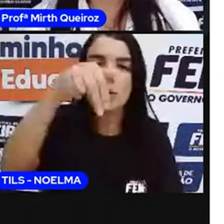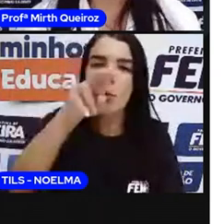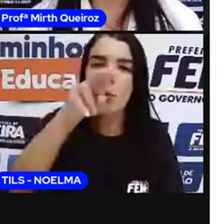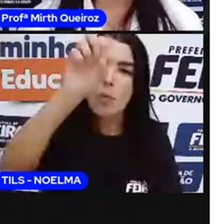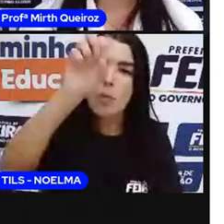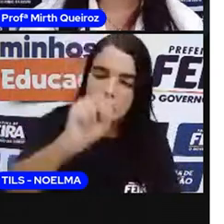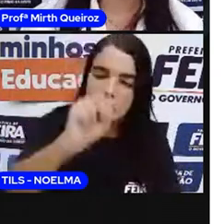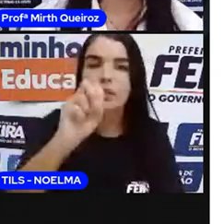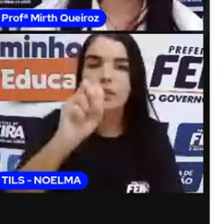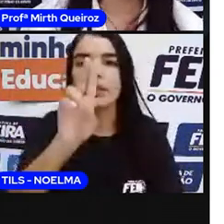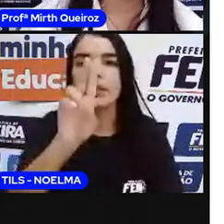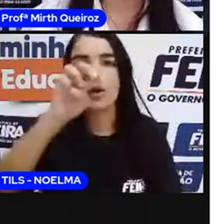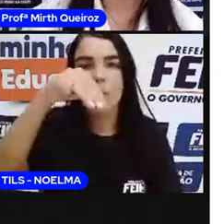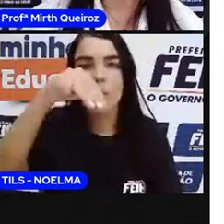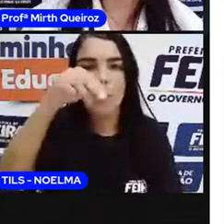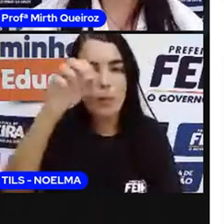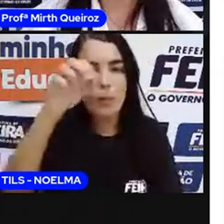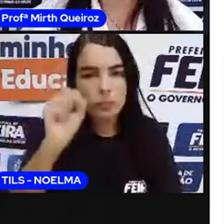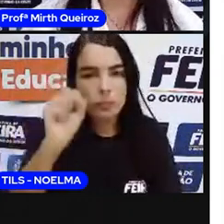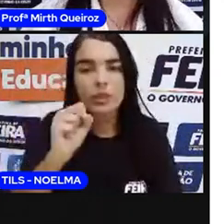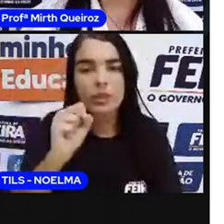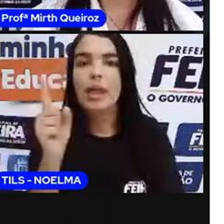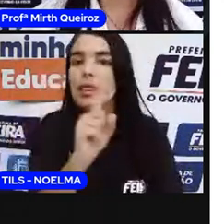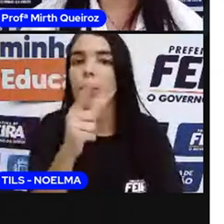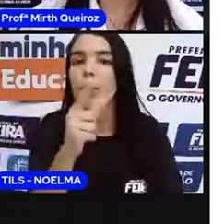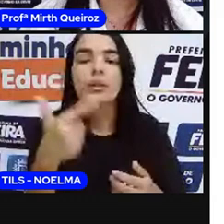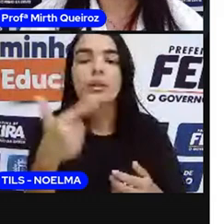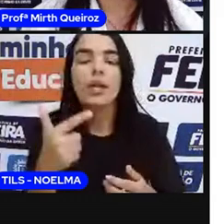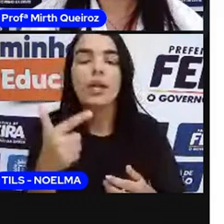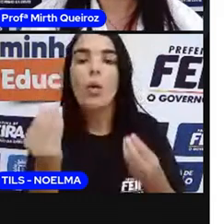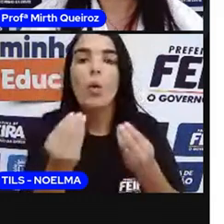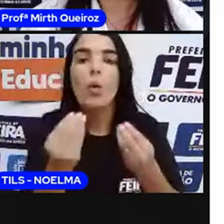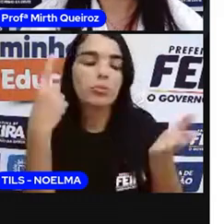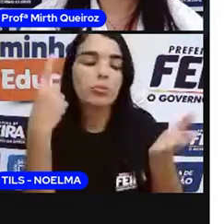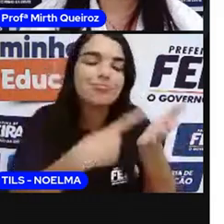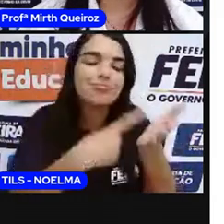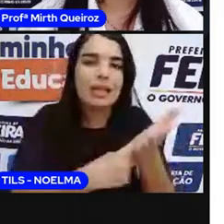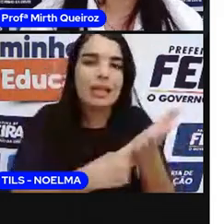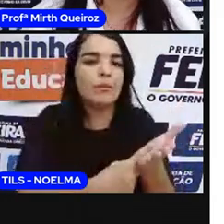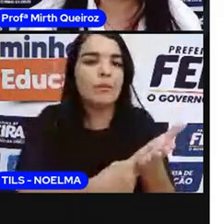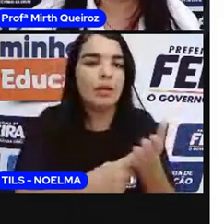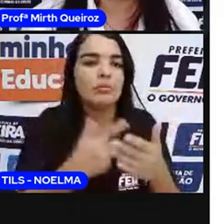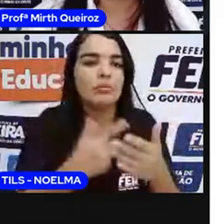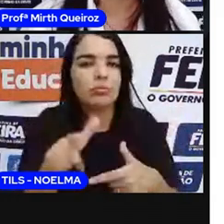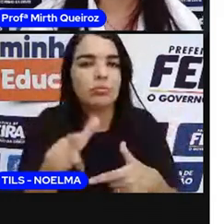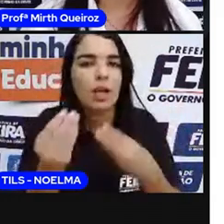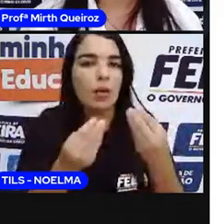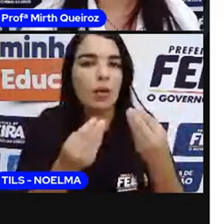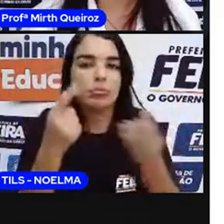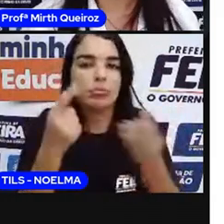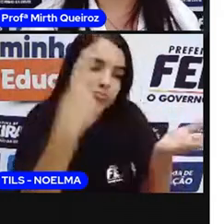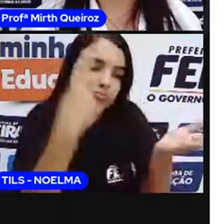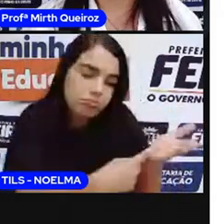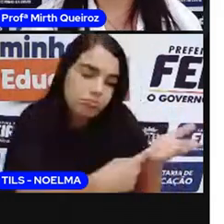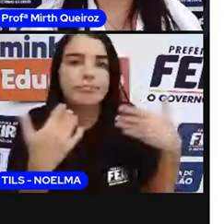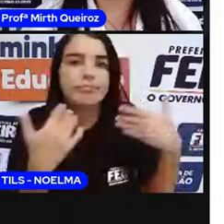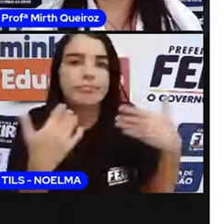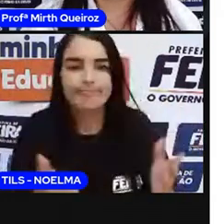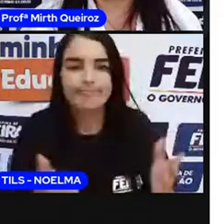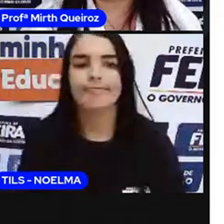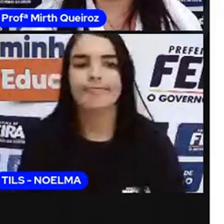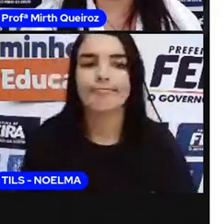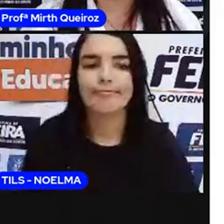uma. Indefinido, por quê? Porque indetermina, não determina quem é,